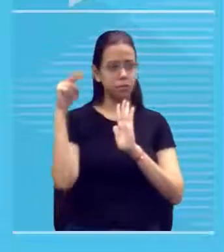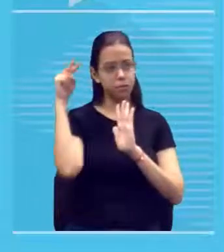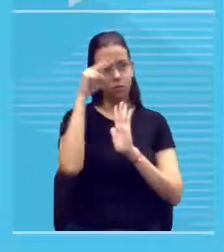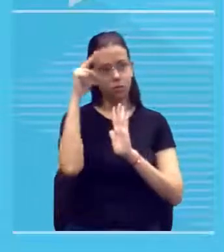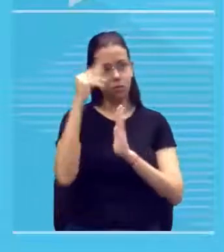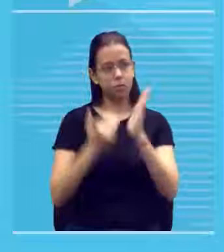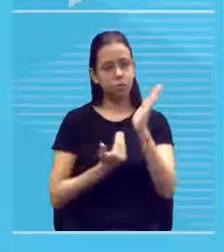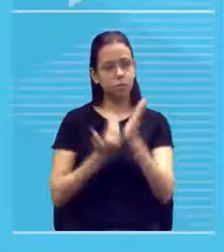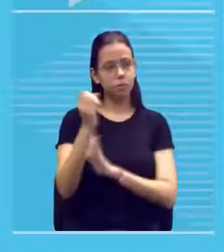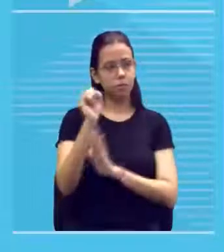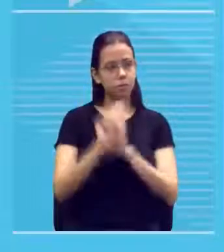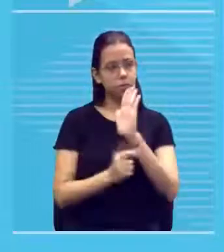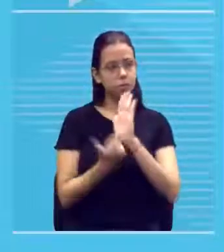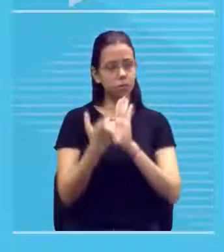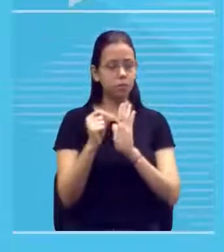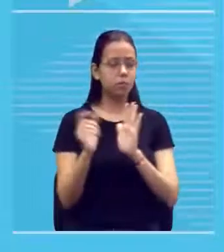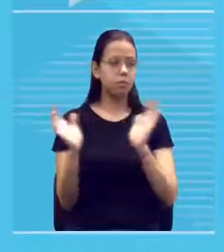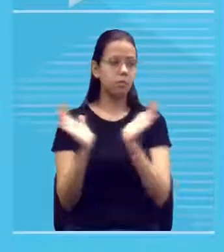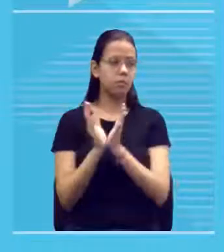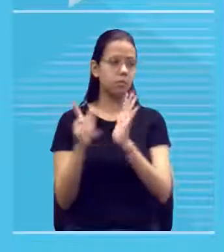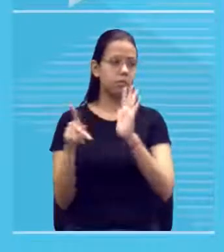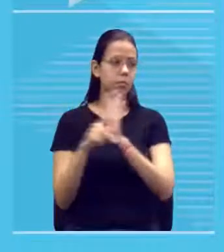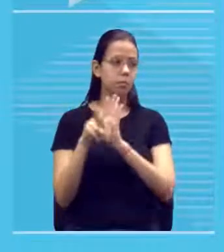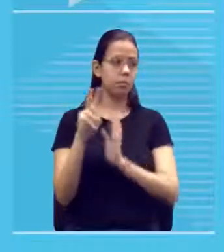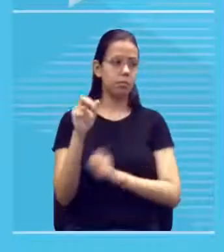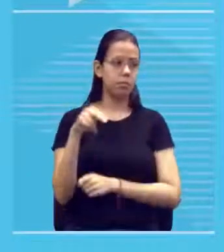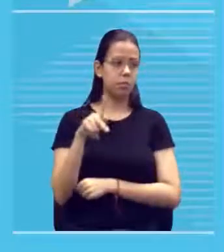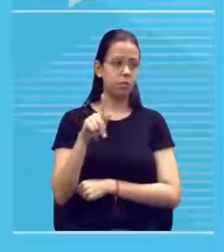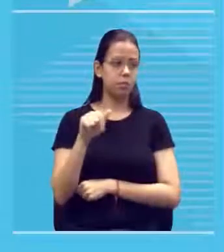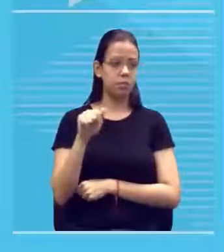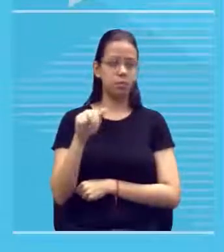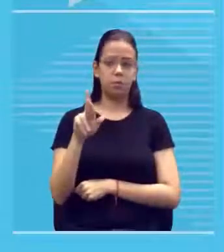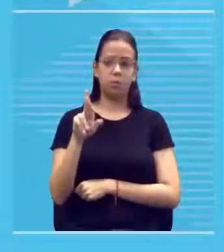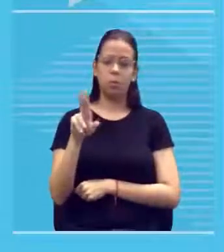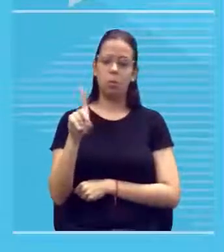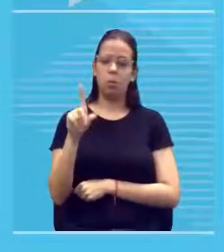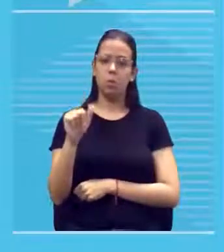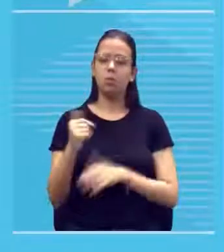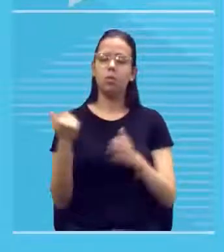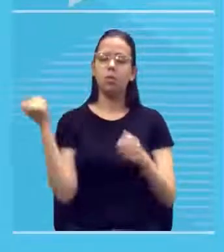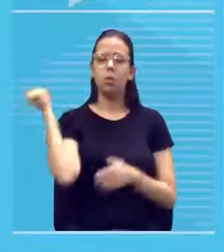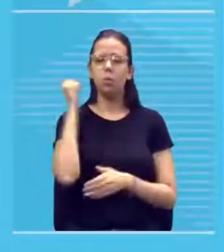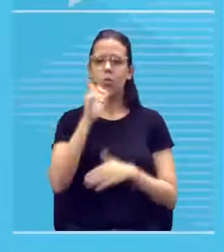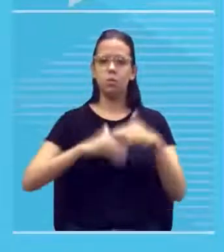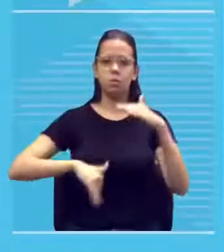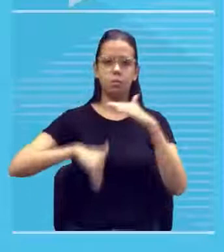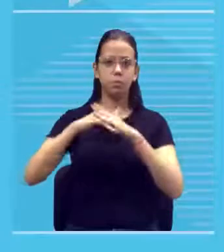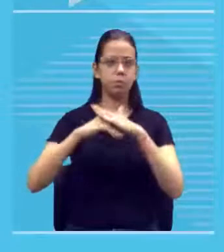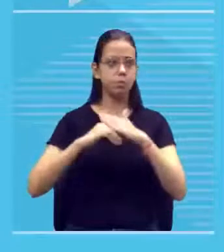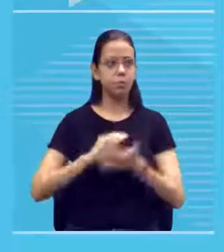vanguarda que o abstracionismo adquiriu seu apogeu nome importante do